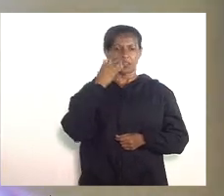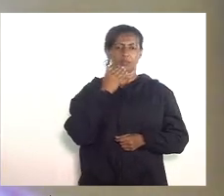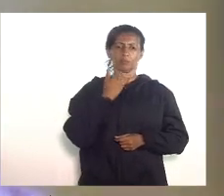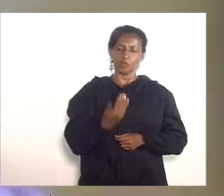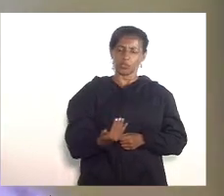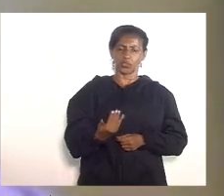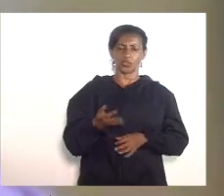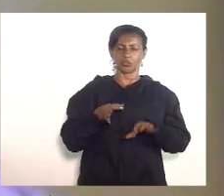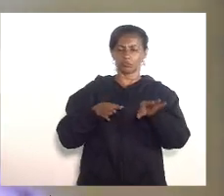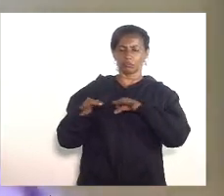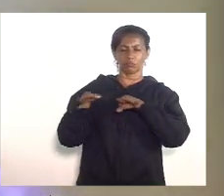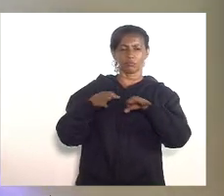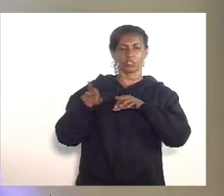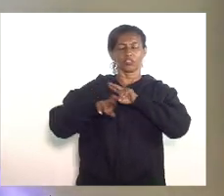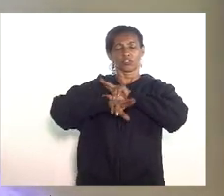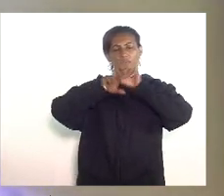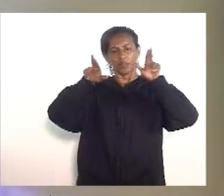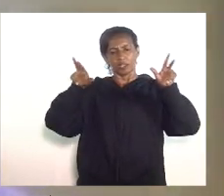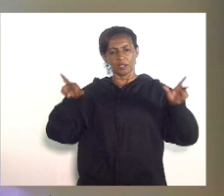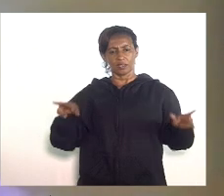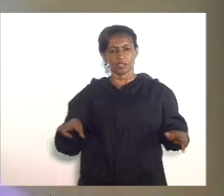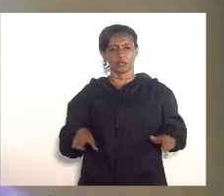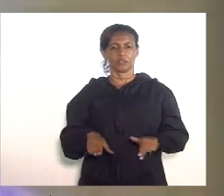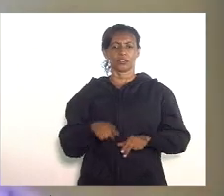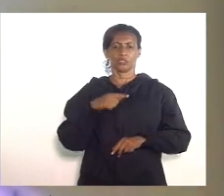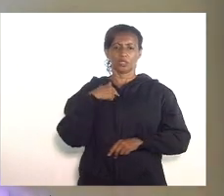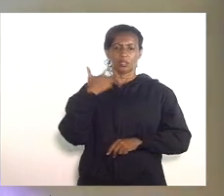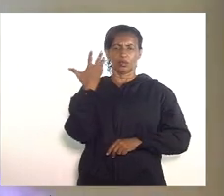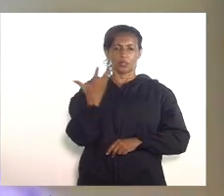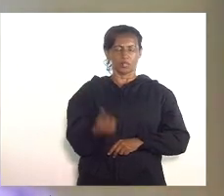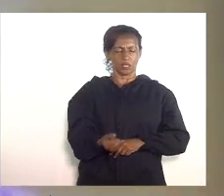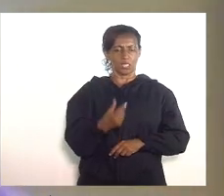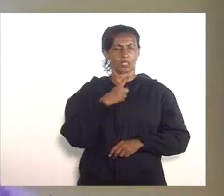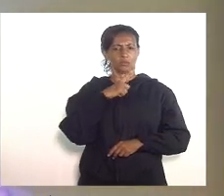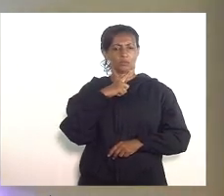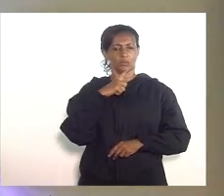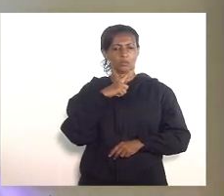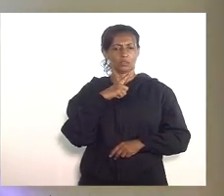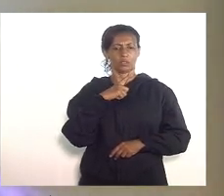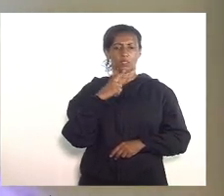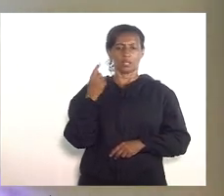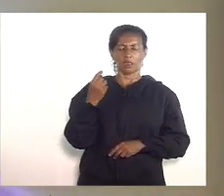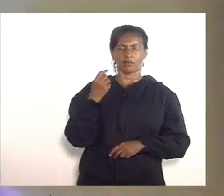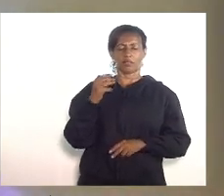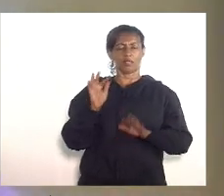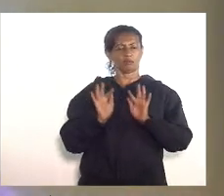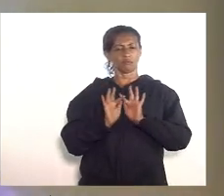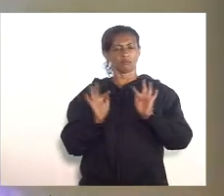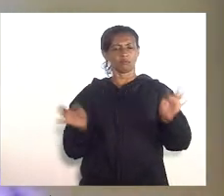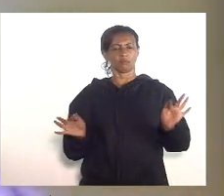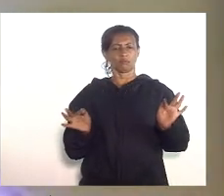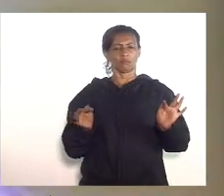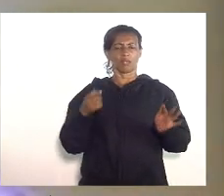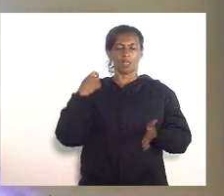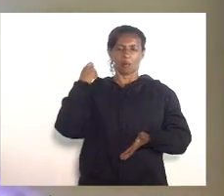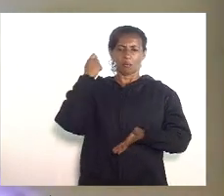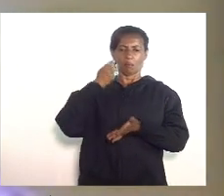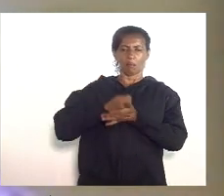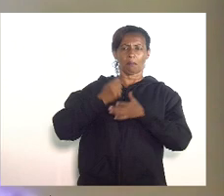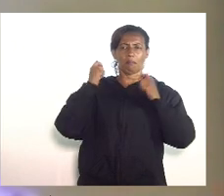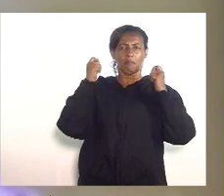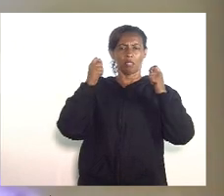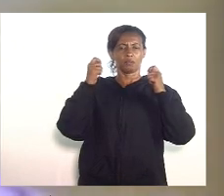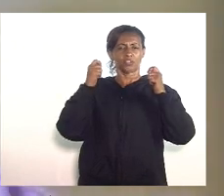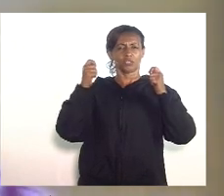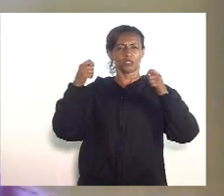medidas diferentes eu considero que isso tem a ver com a escuta sensível das legítimas manifestações que são